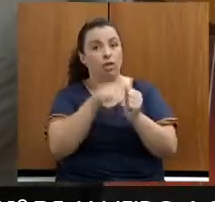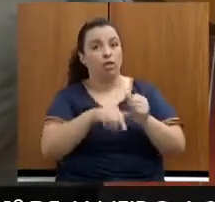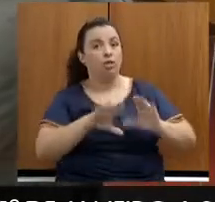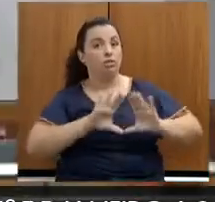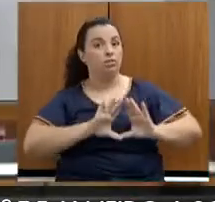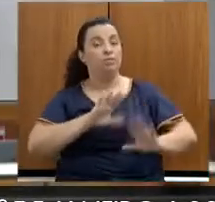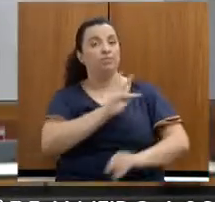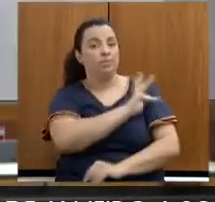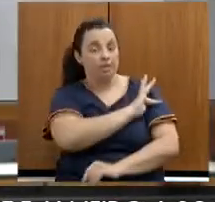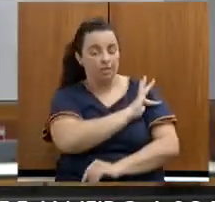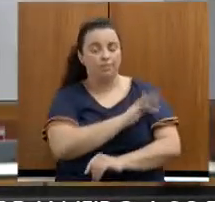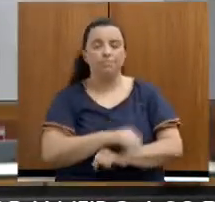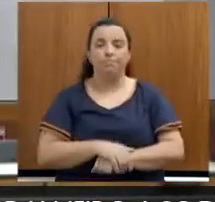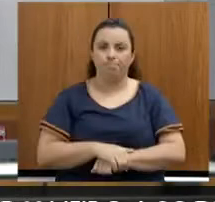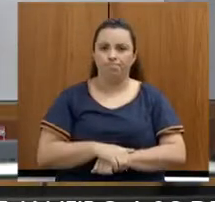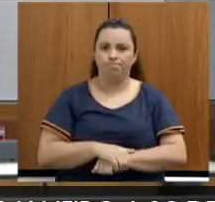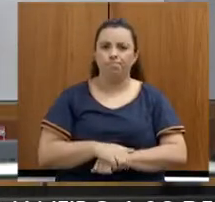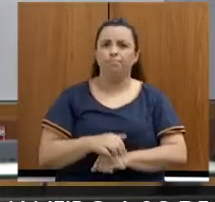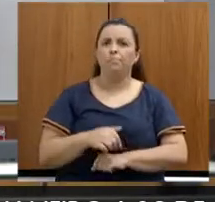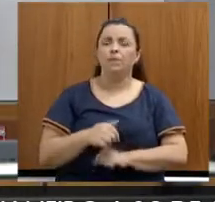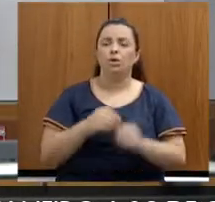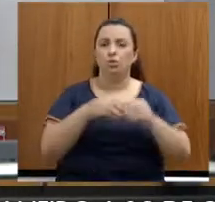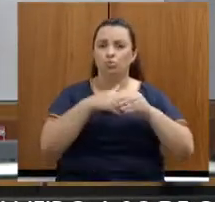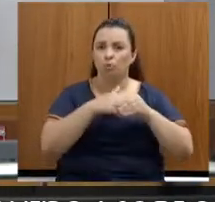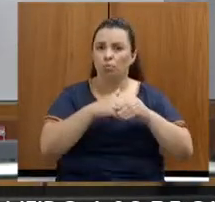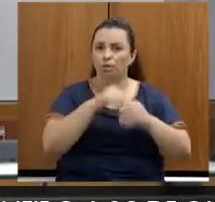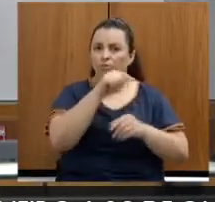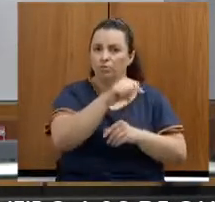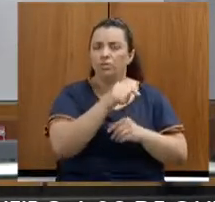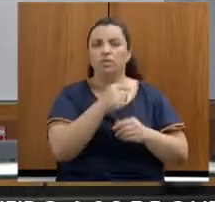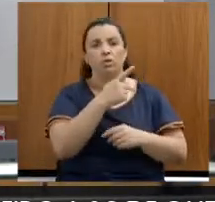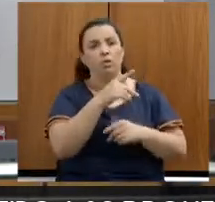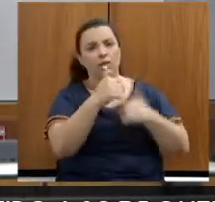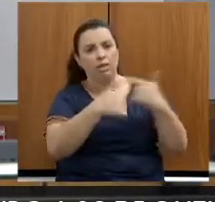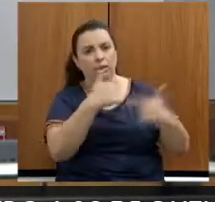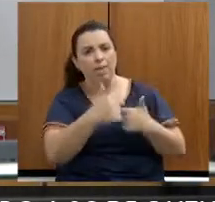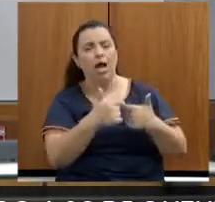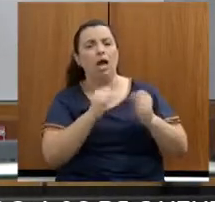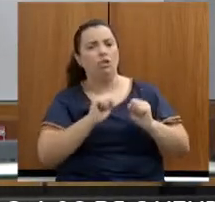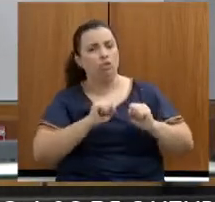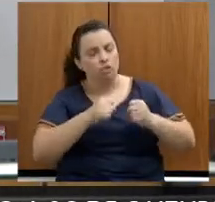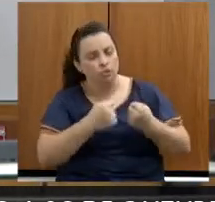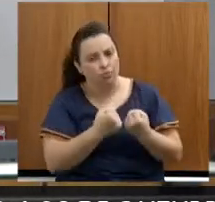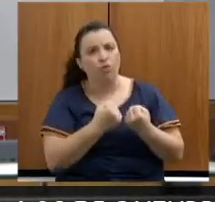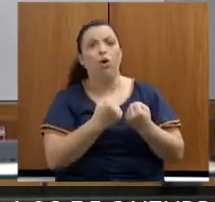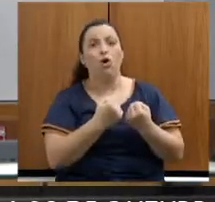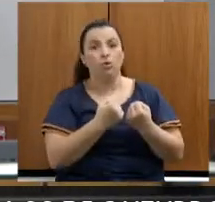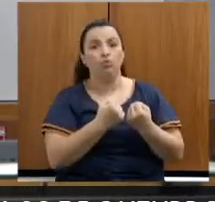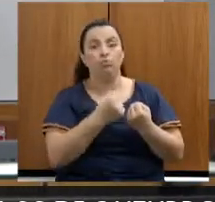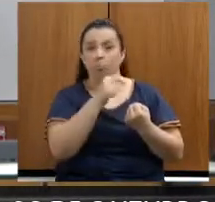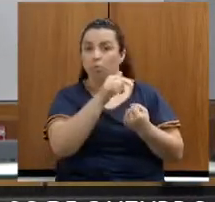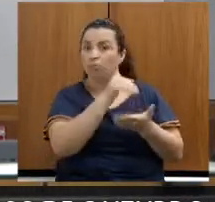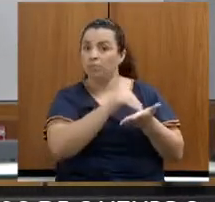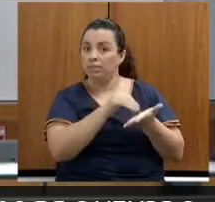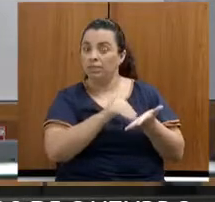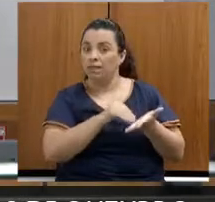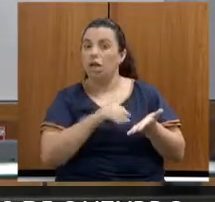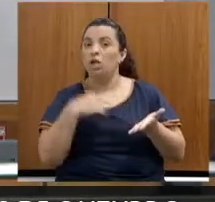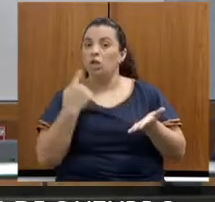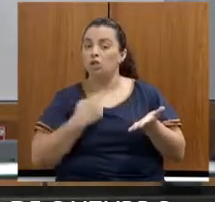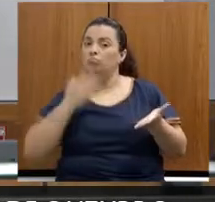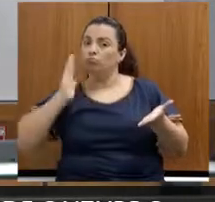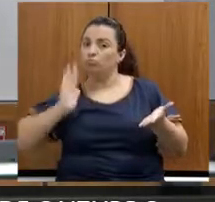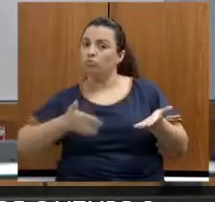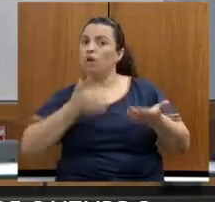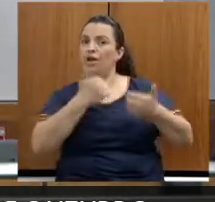Fiscaliza. Quero cumprimentá-la, secretária, pelo trabalho, pelos esforços. É uma secretaria que nós já avaliamos